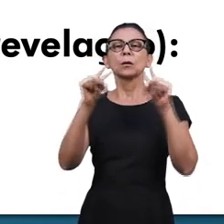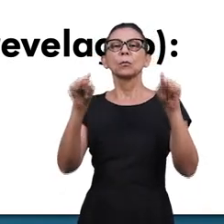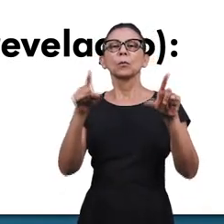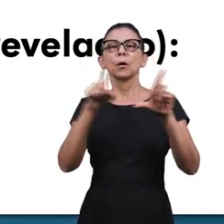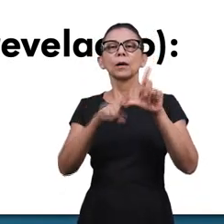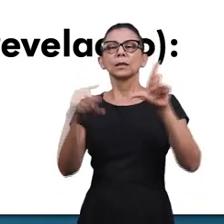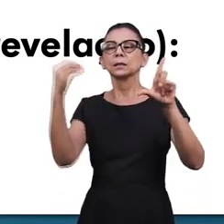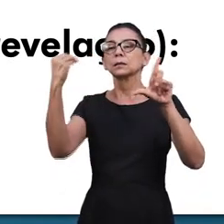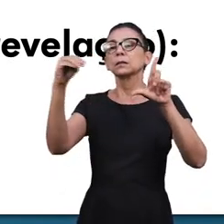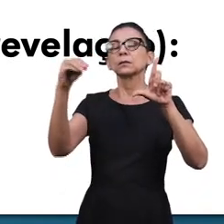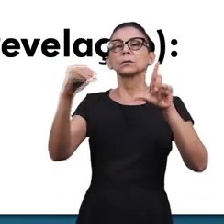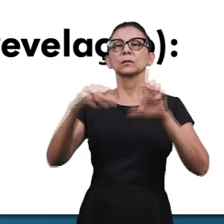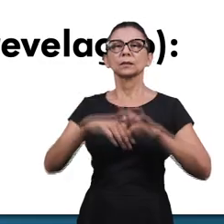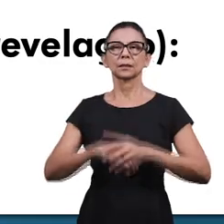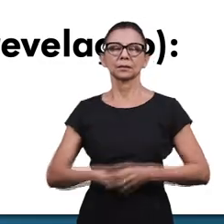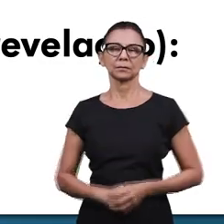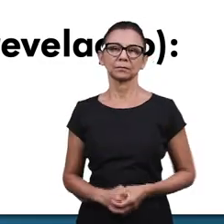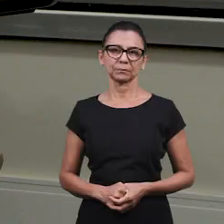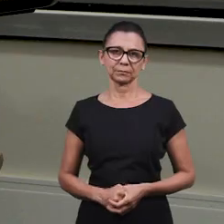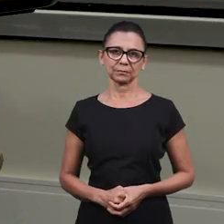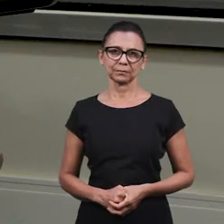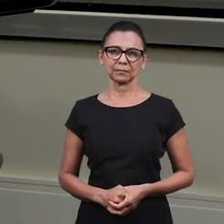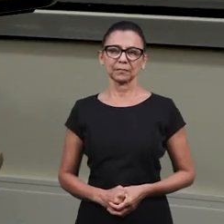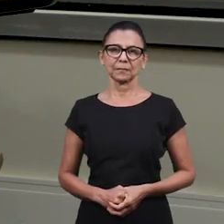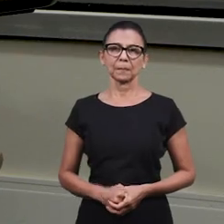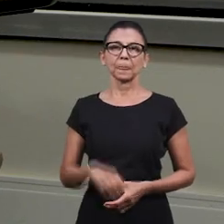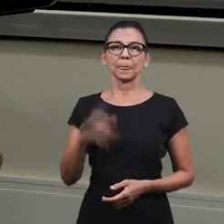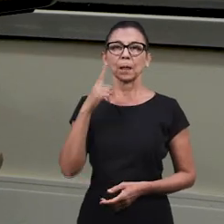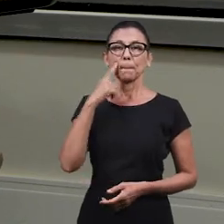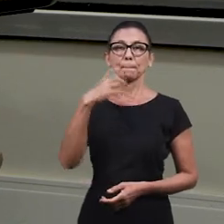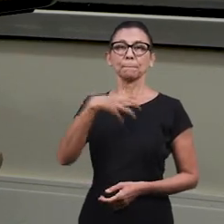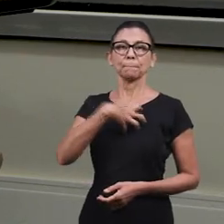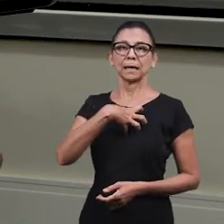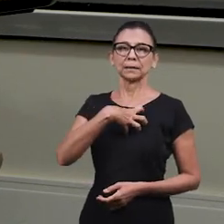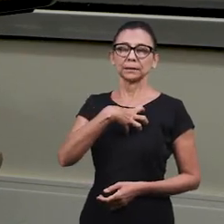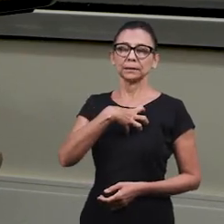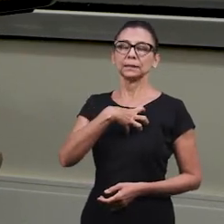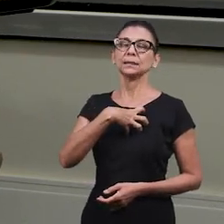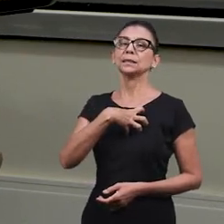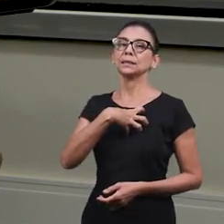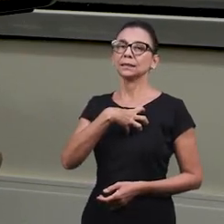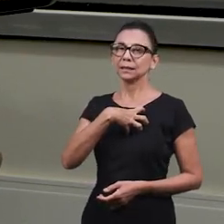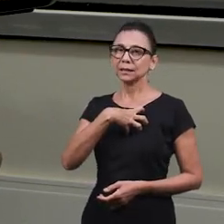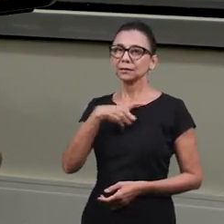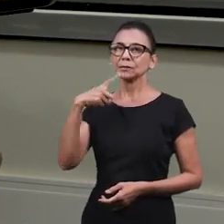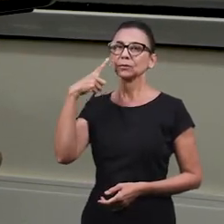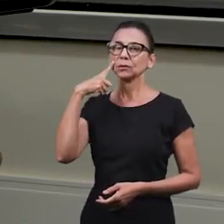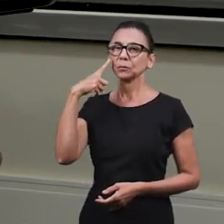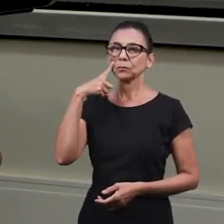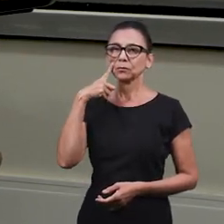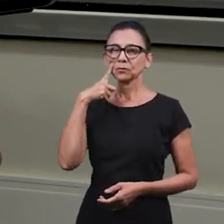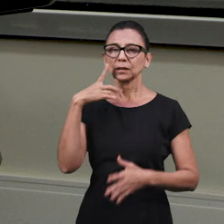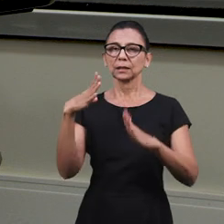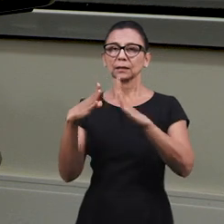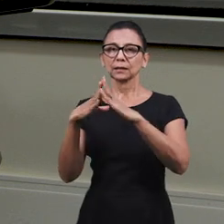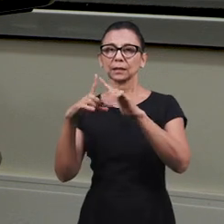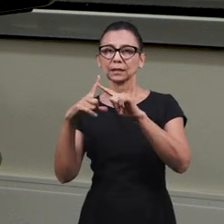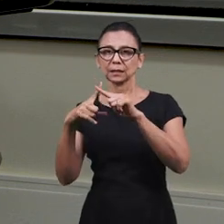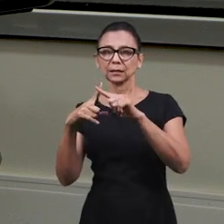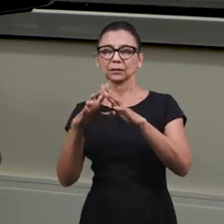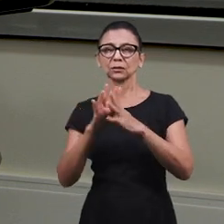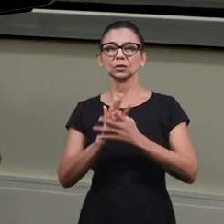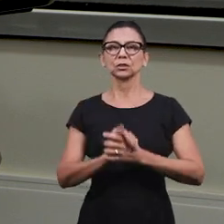correspondente que vai ser colocada? E a nossa resposta virá agora do estado da Bahia, da nossa igreja lá de Porto Seguro.